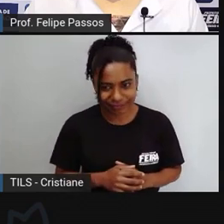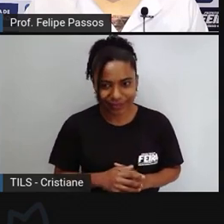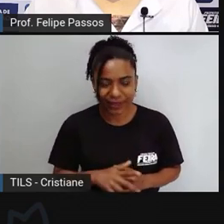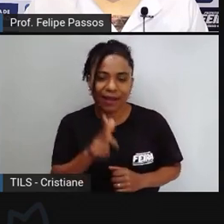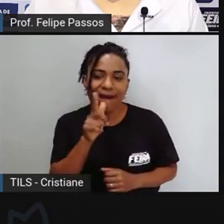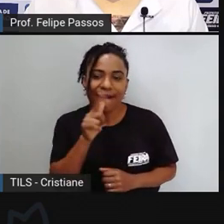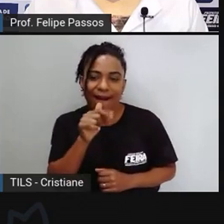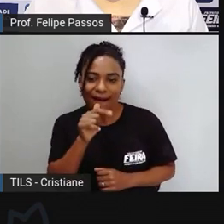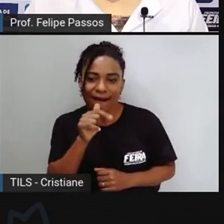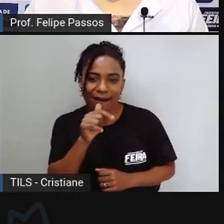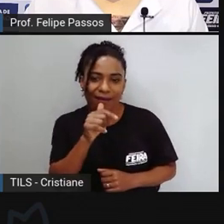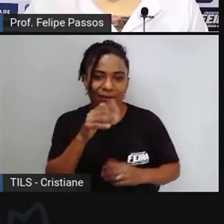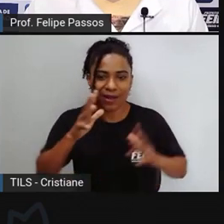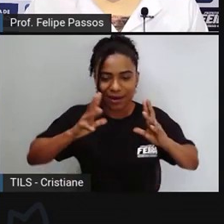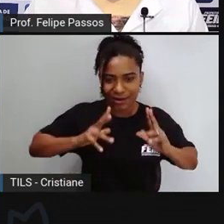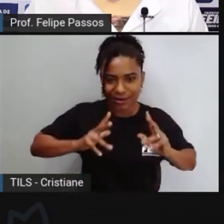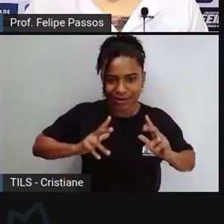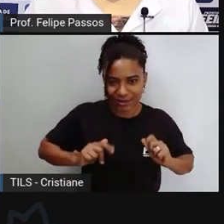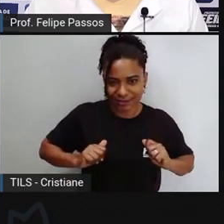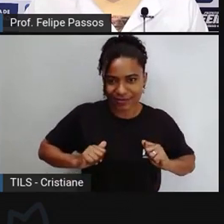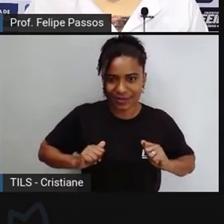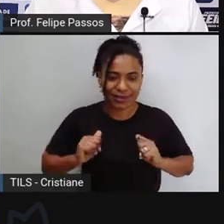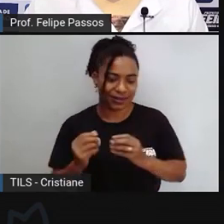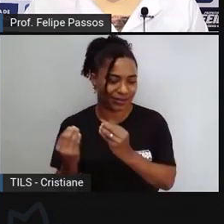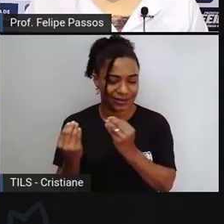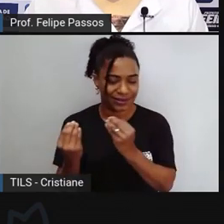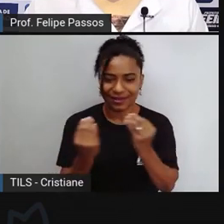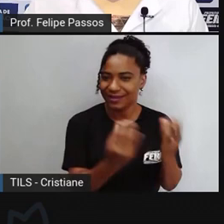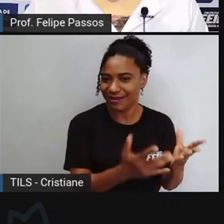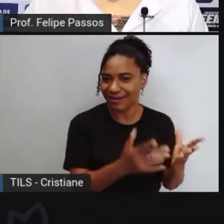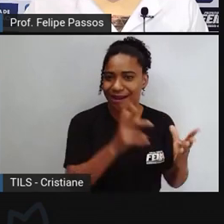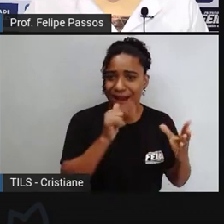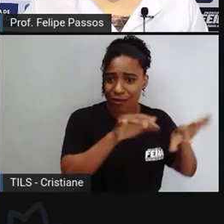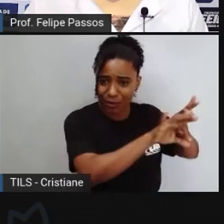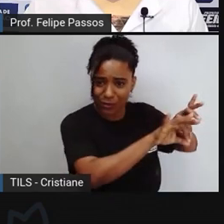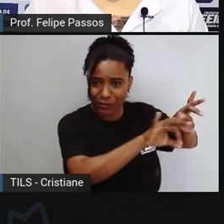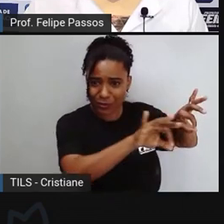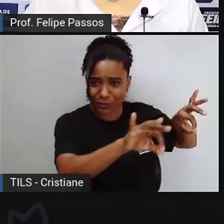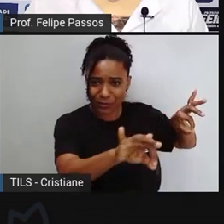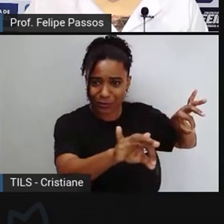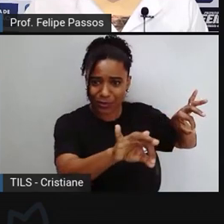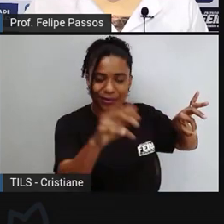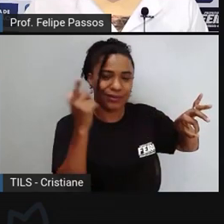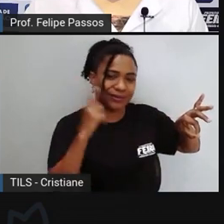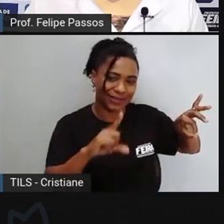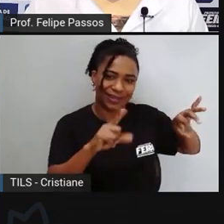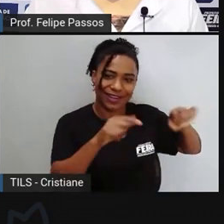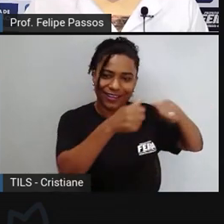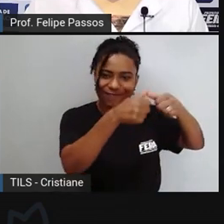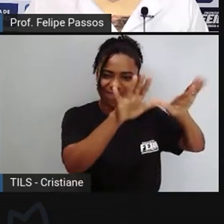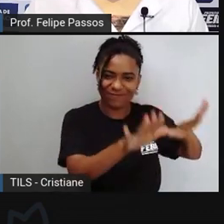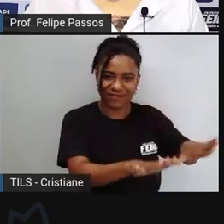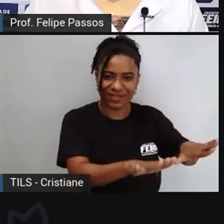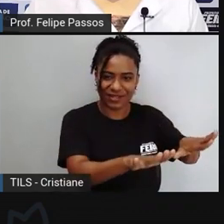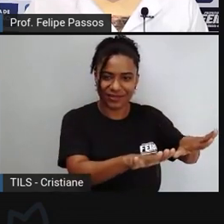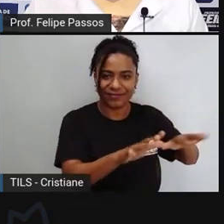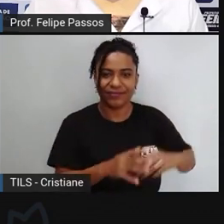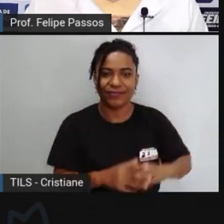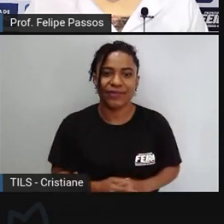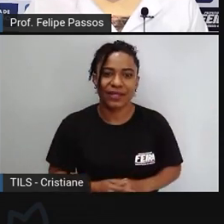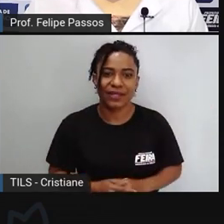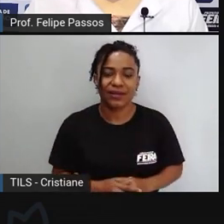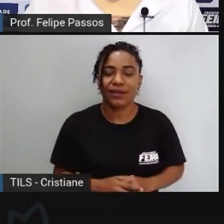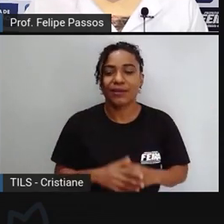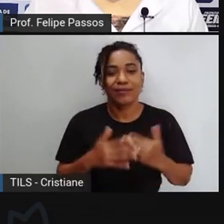fornece água ao invasor ele fica mas ele quer